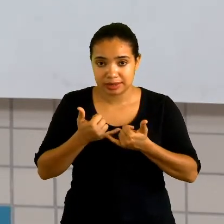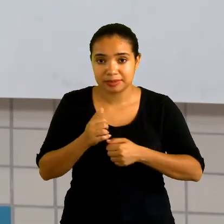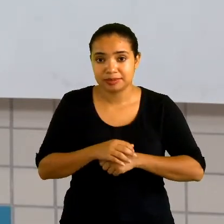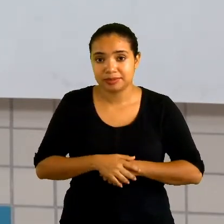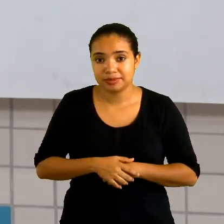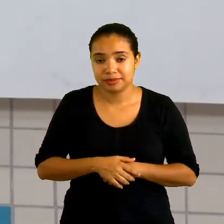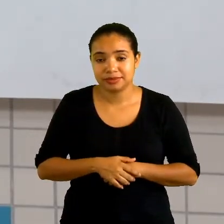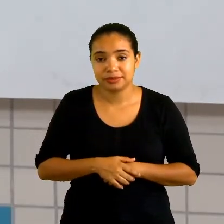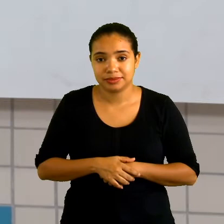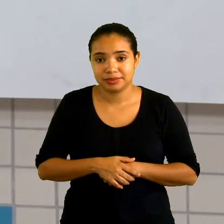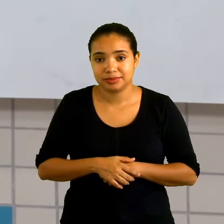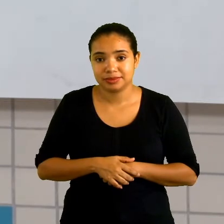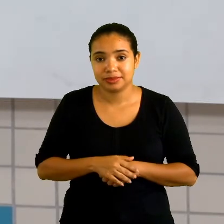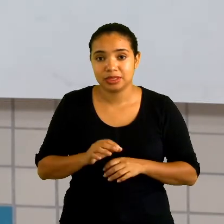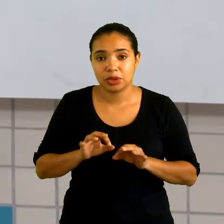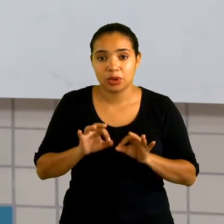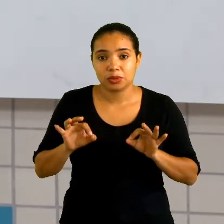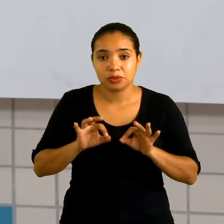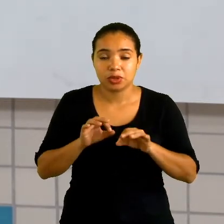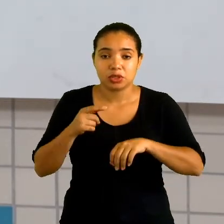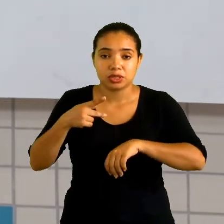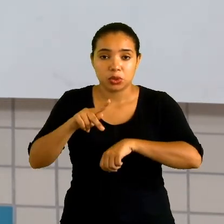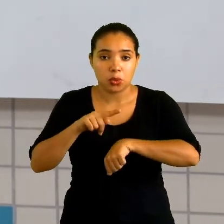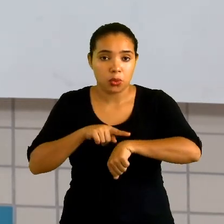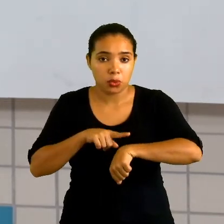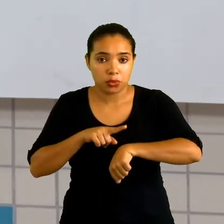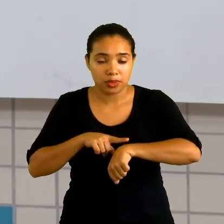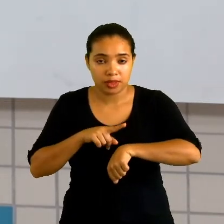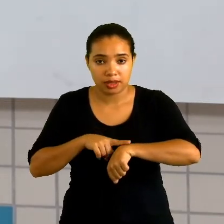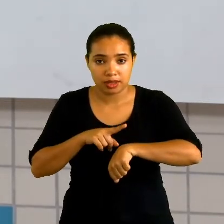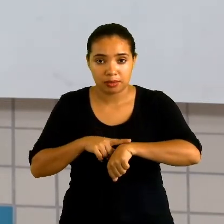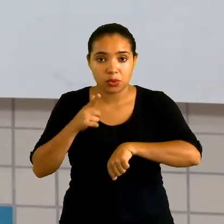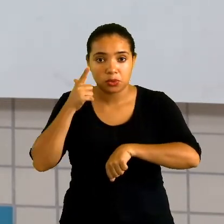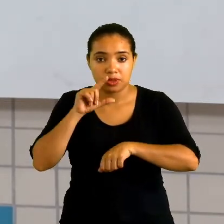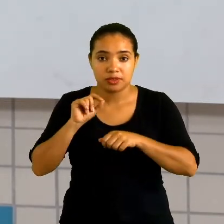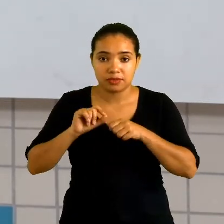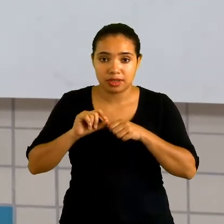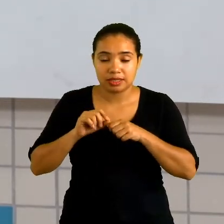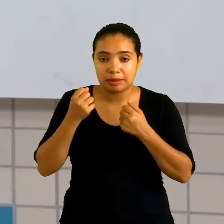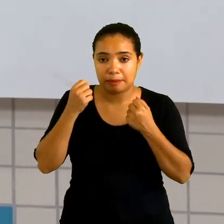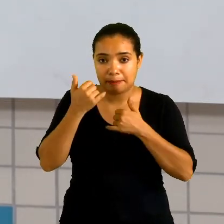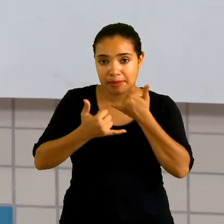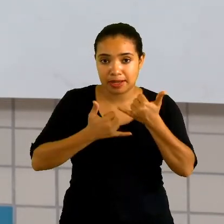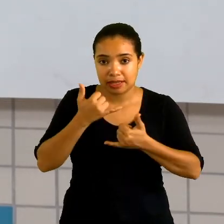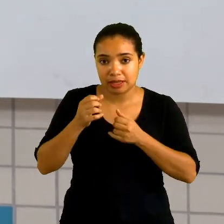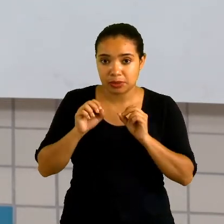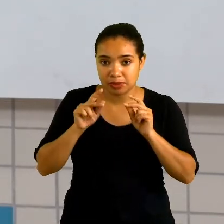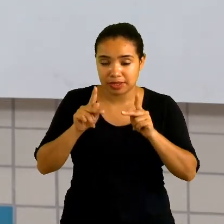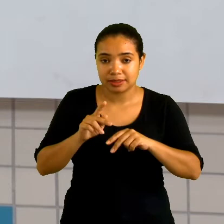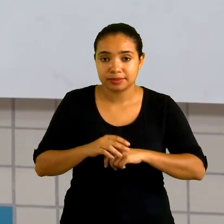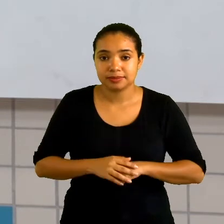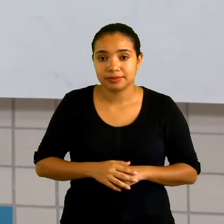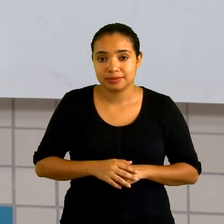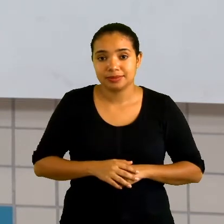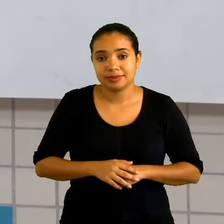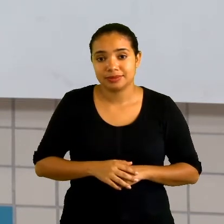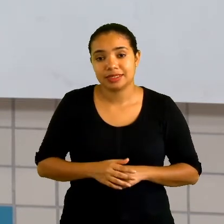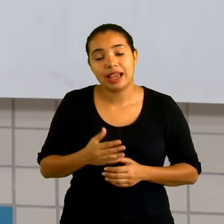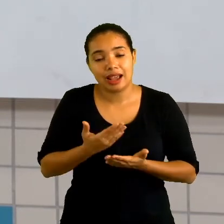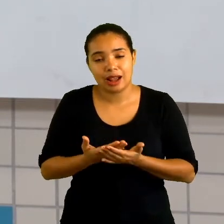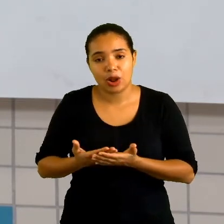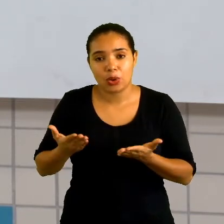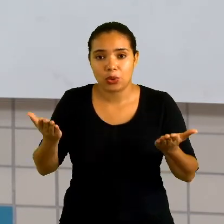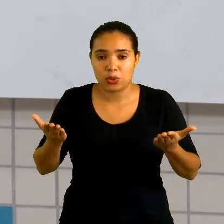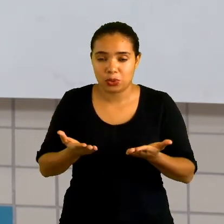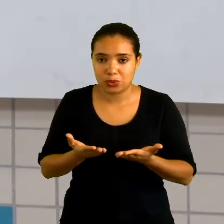Que tem que marcar lá o espaço que você, ou o tempo, que você conseguiu fazer na brincadeira, tá bom? Então, essa foi a nossa aula.